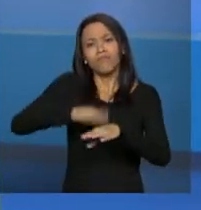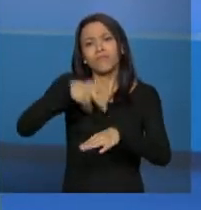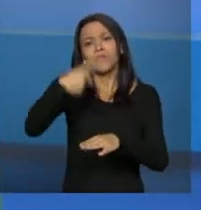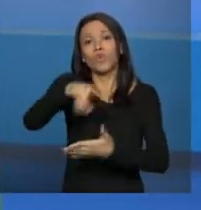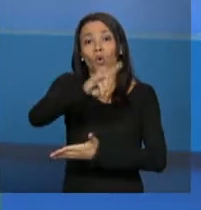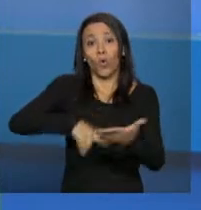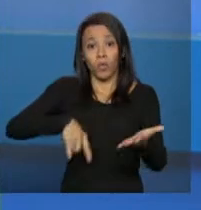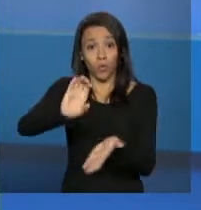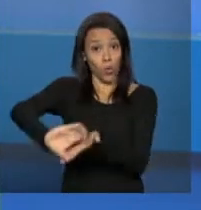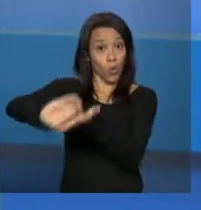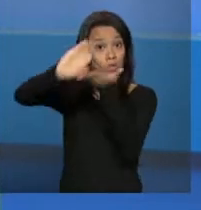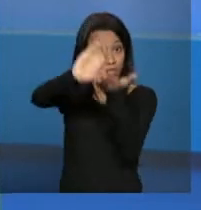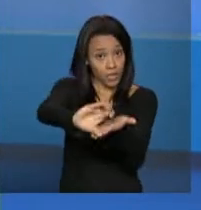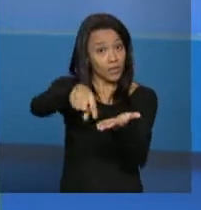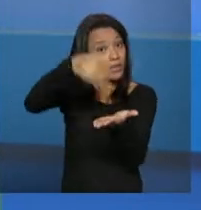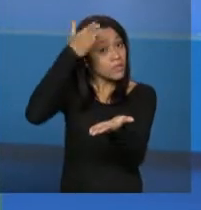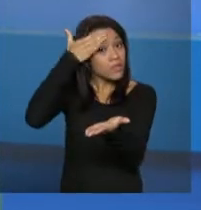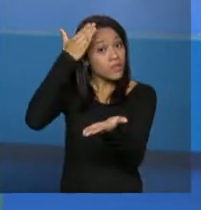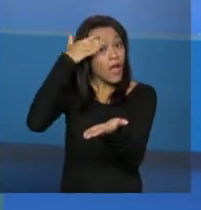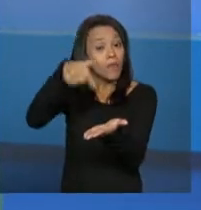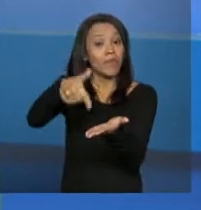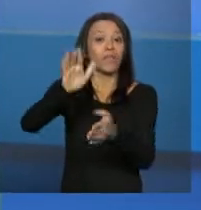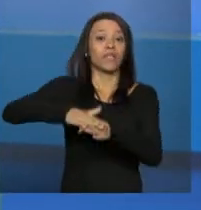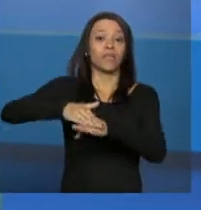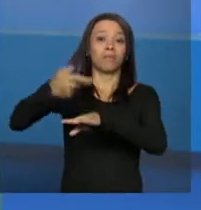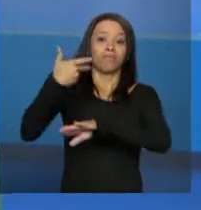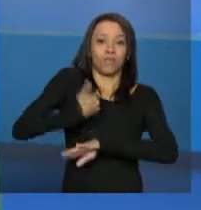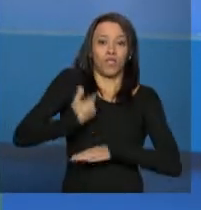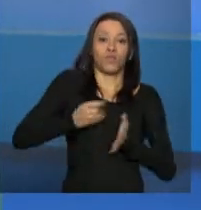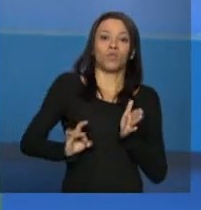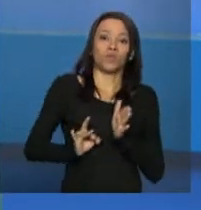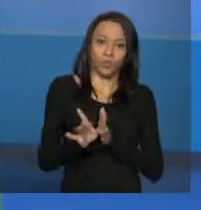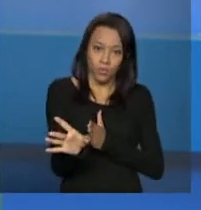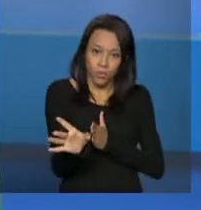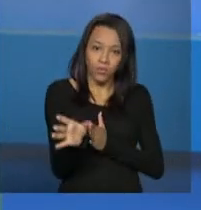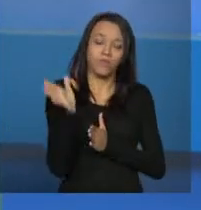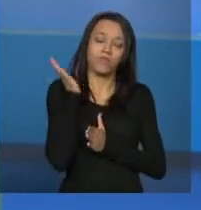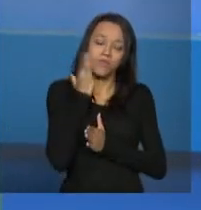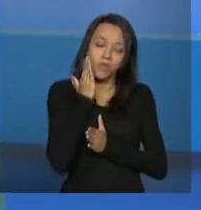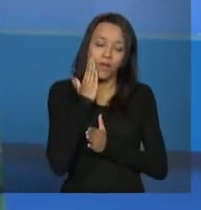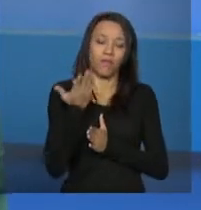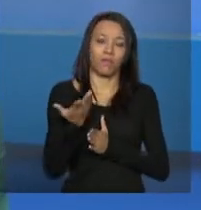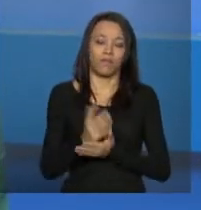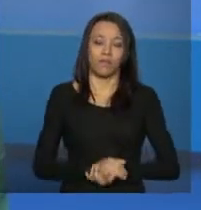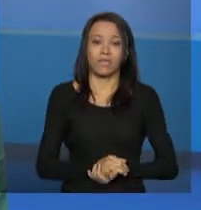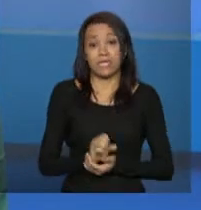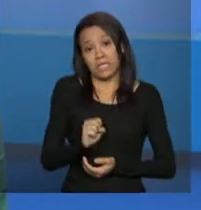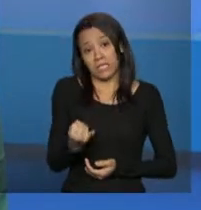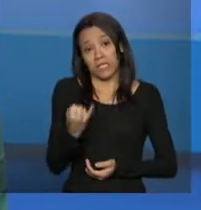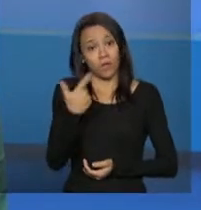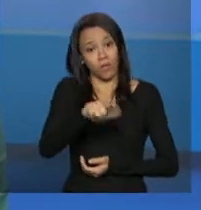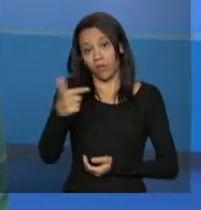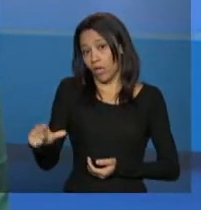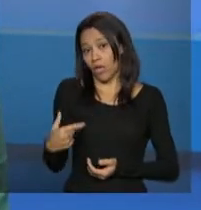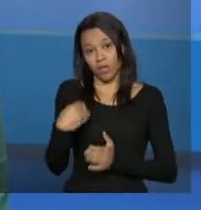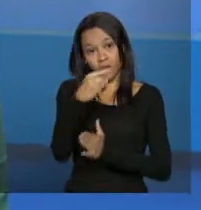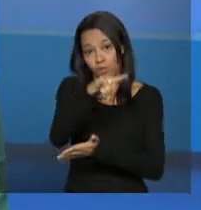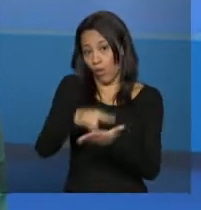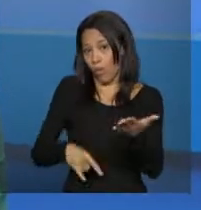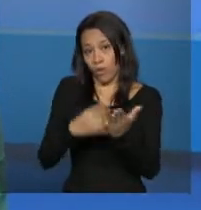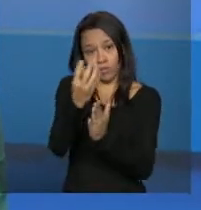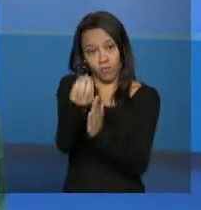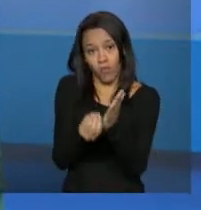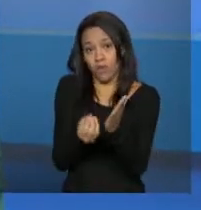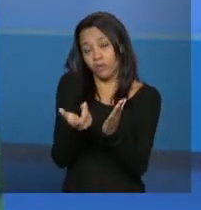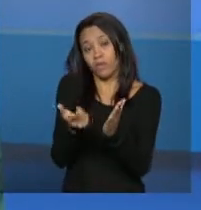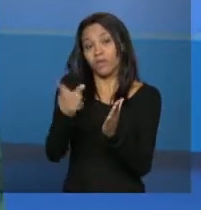ciente dessa solicitação de exclusão que ele está sabendo disso que ele autoriza se não tiver esse documento pode ser também que